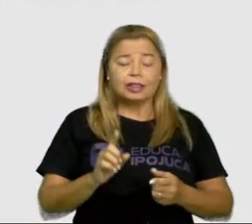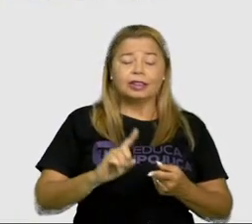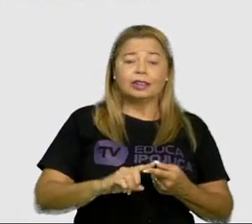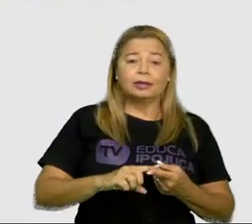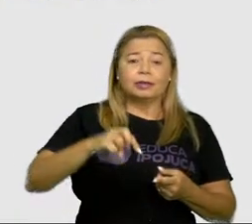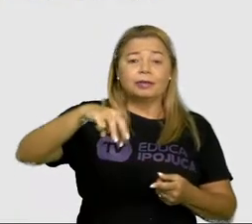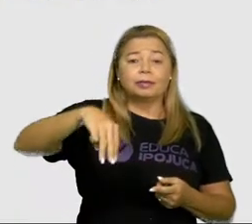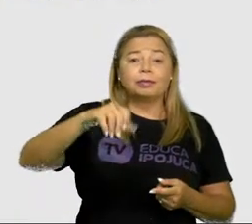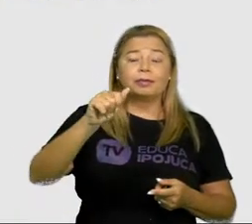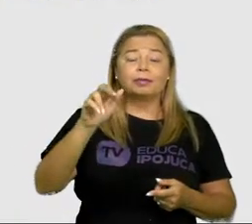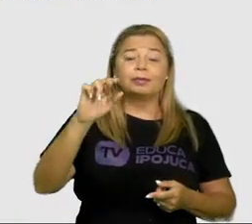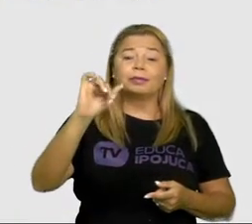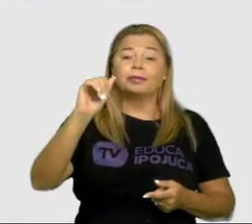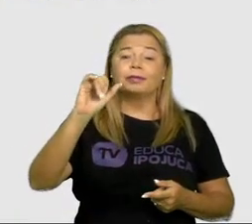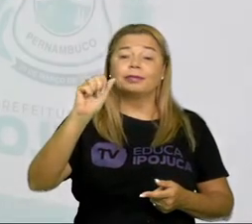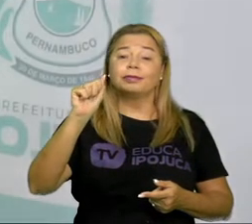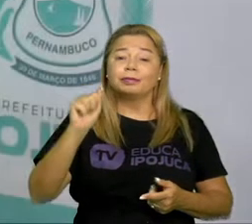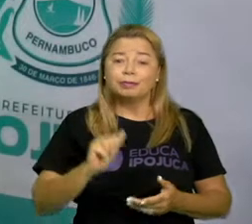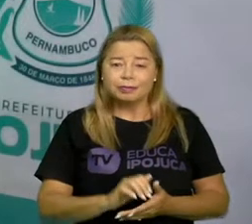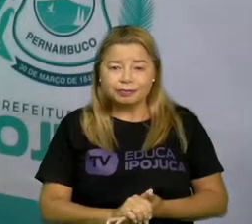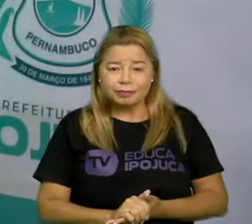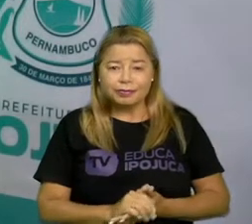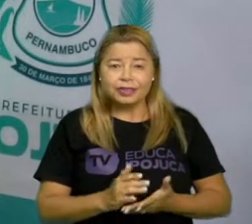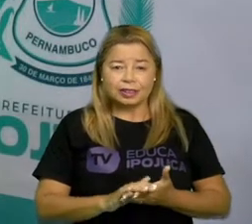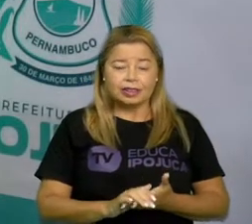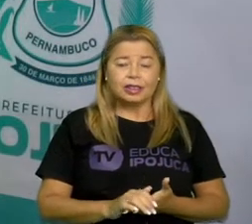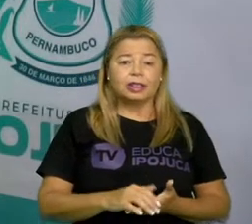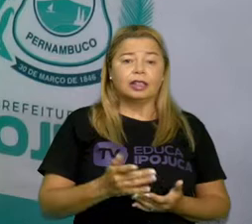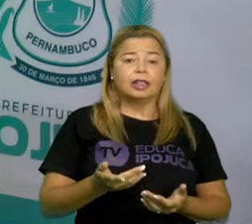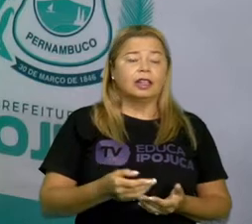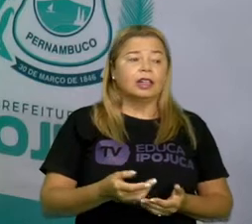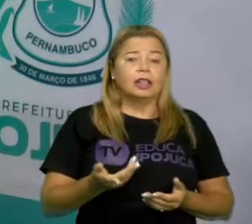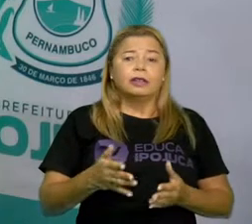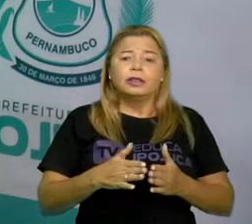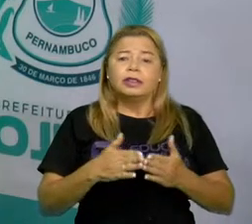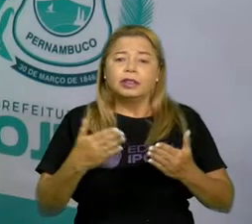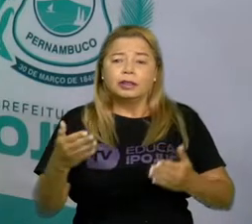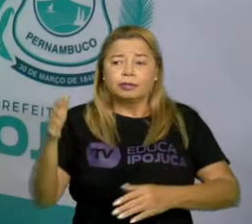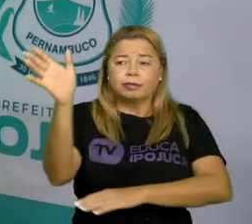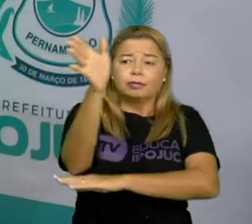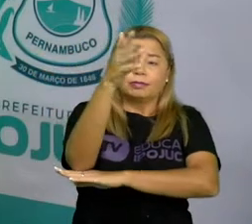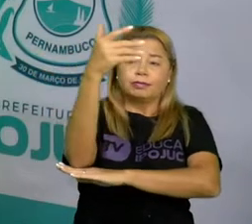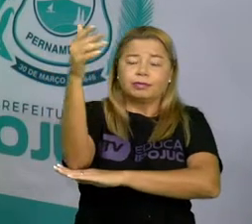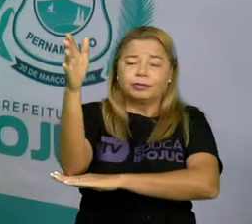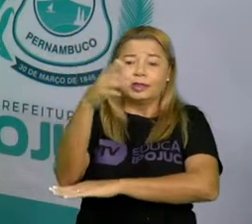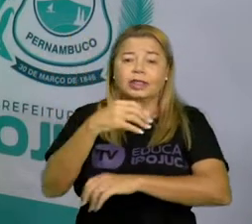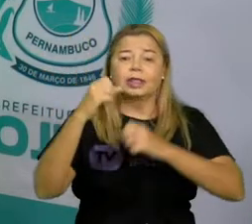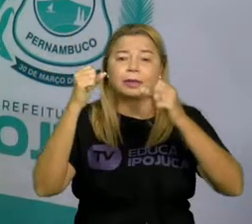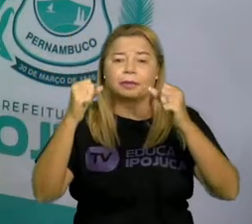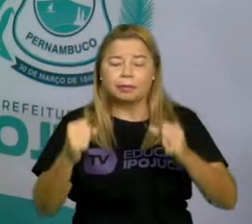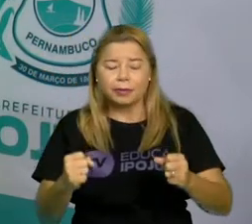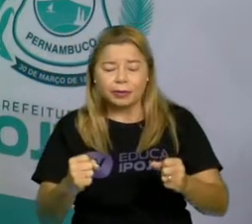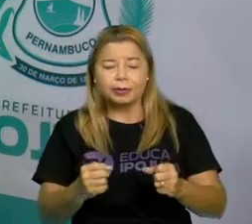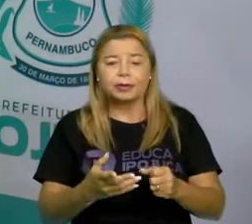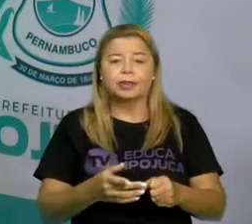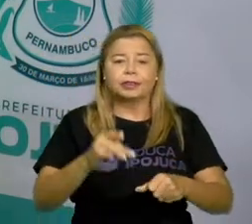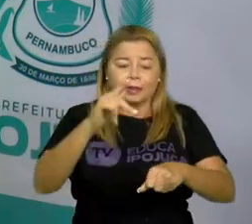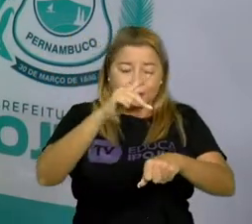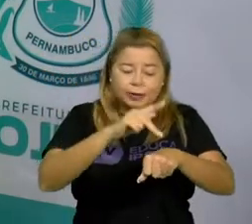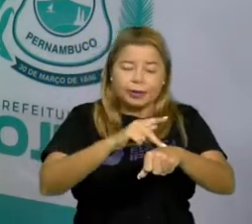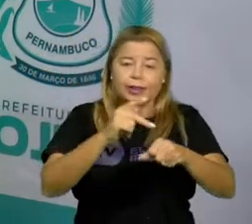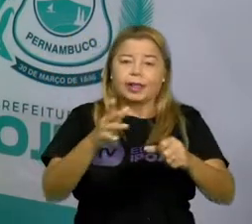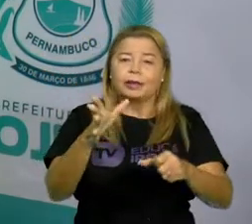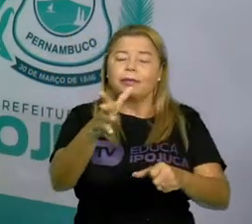A bandeira de Ipojuca, nós podemos tocar, não isso? Nas